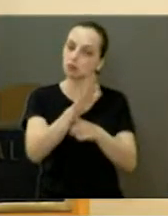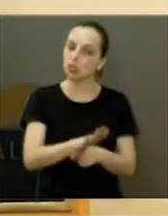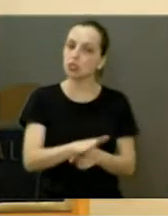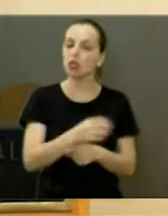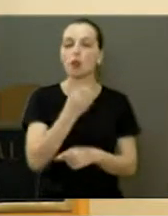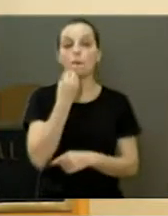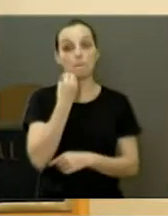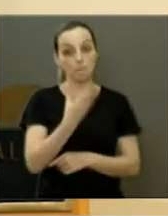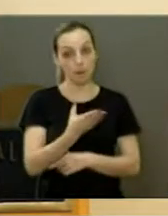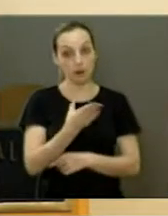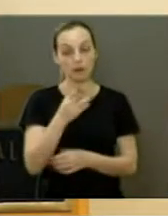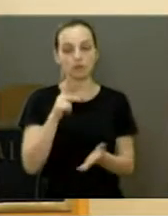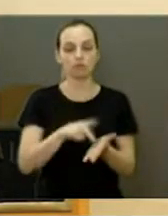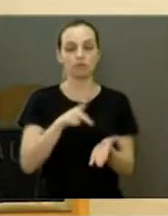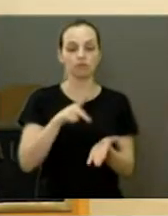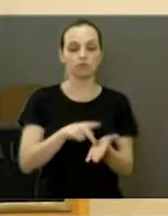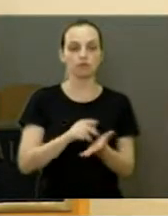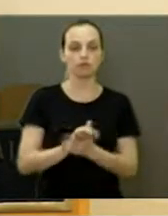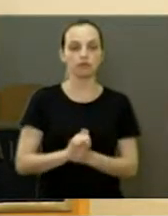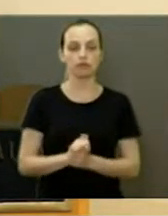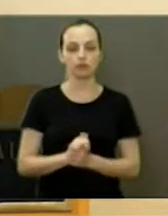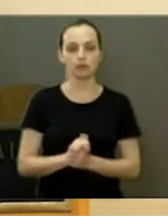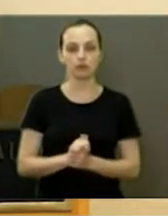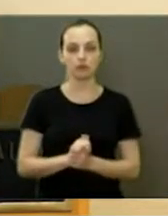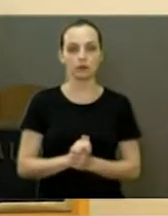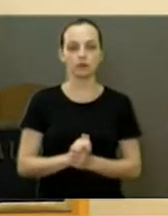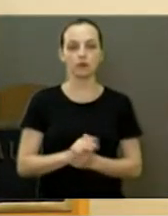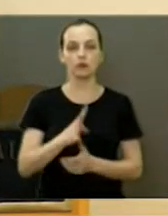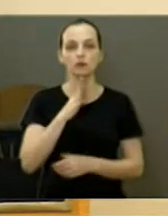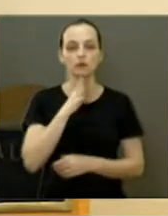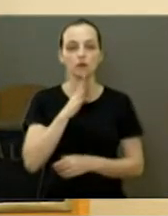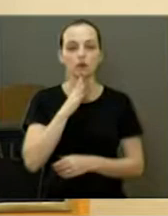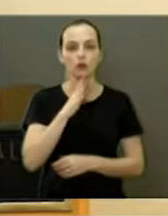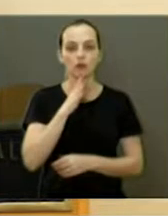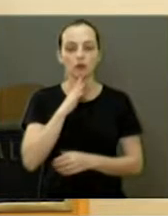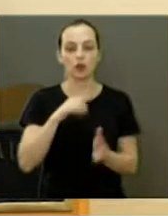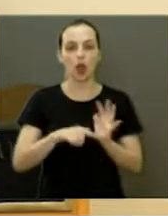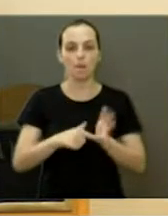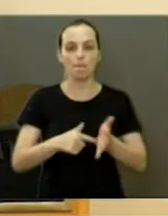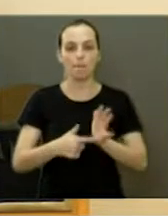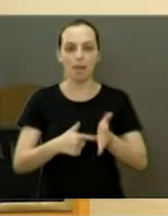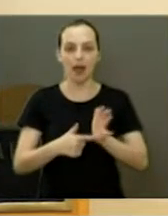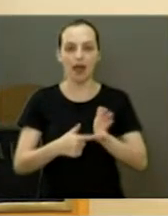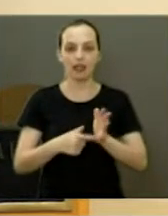Agora, conhecemos a máquina de derreter e isopor.